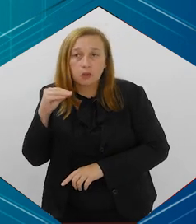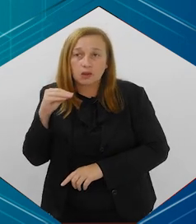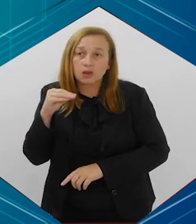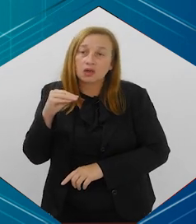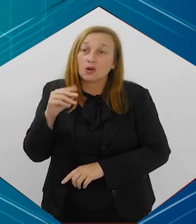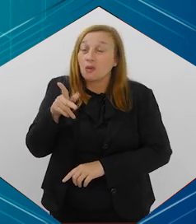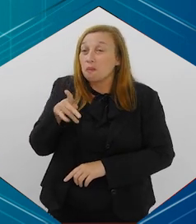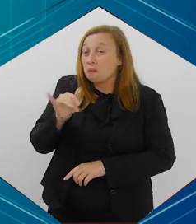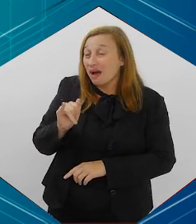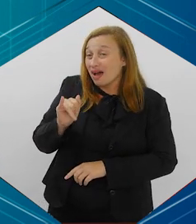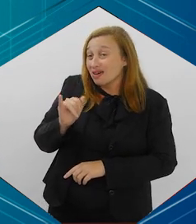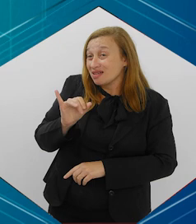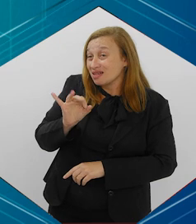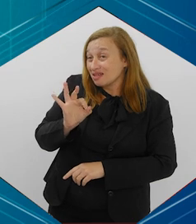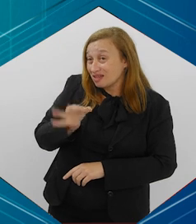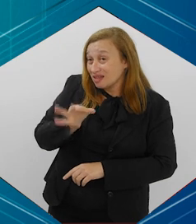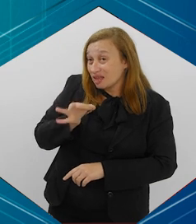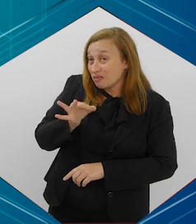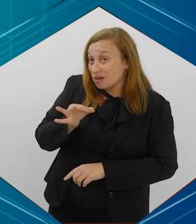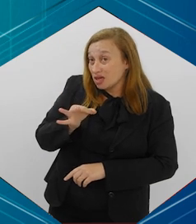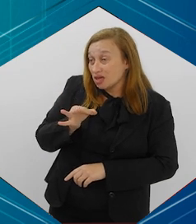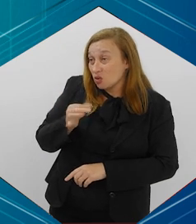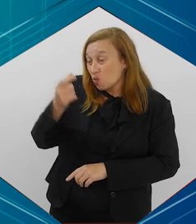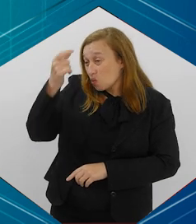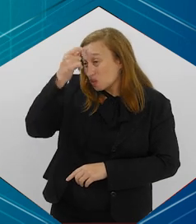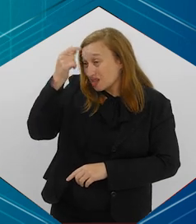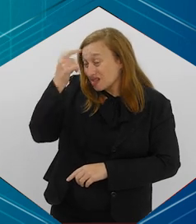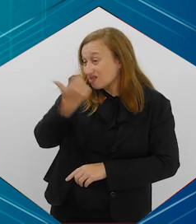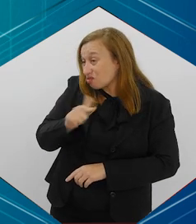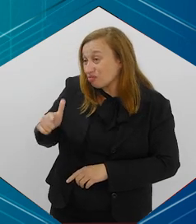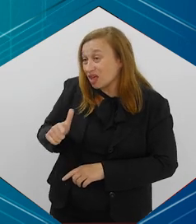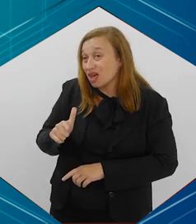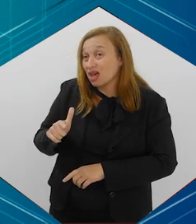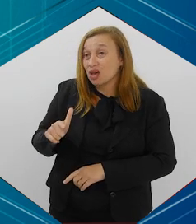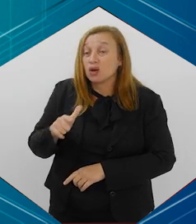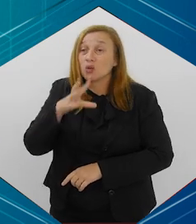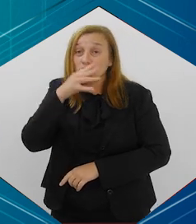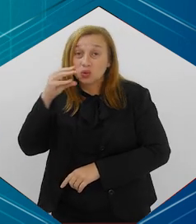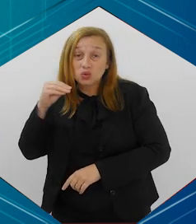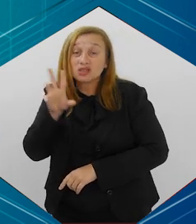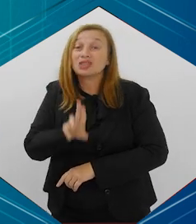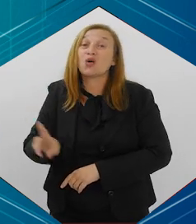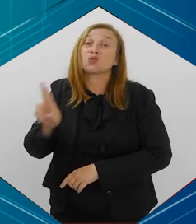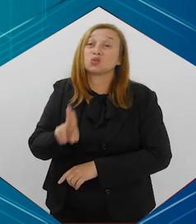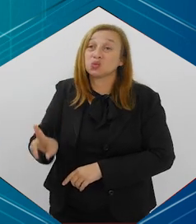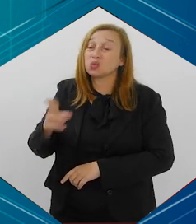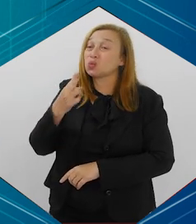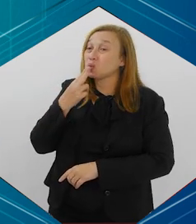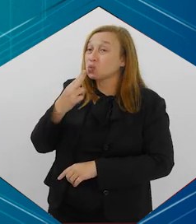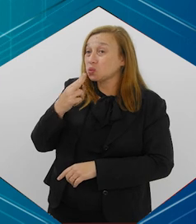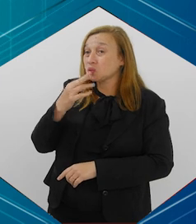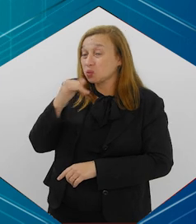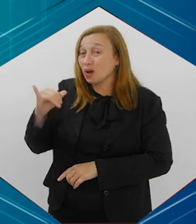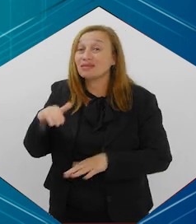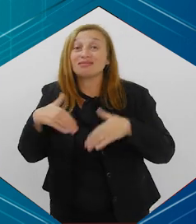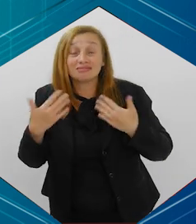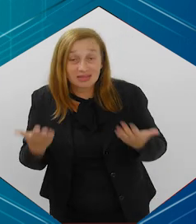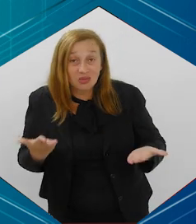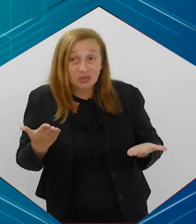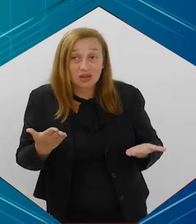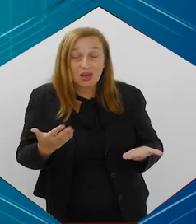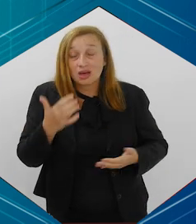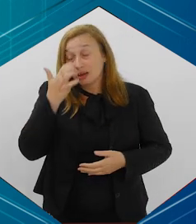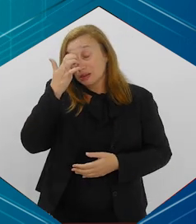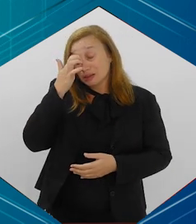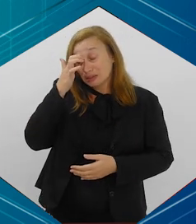os pais provavelmente não têm nem a consciência de que aquele adolescente está fazendo uso. Então,